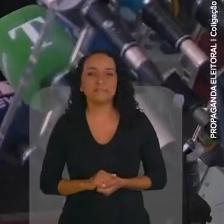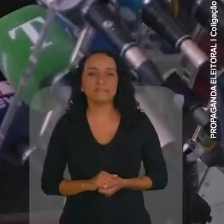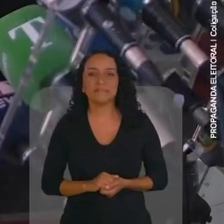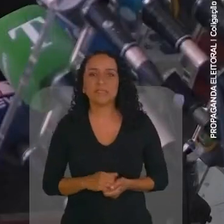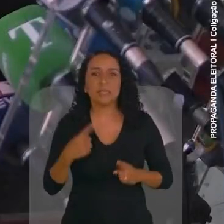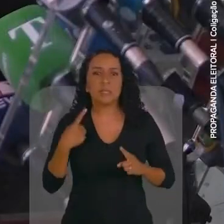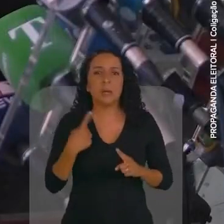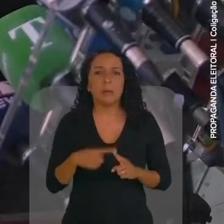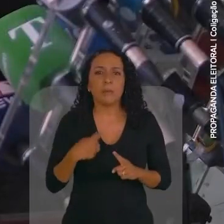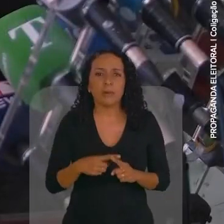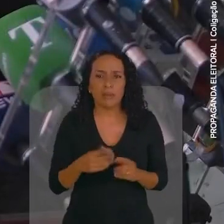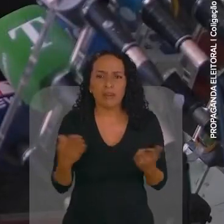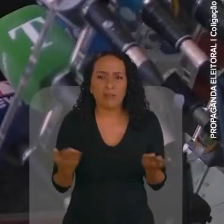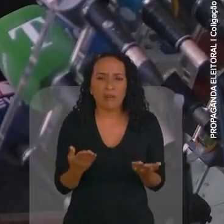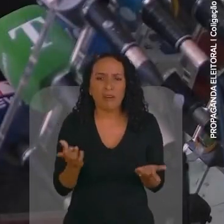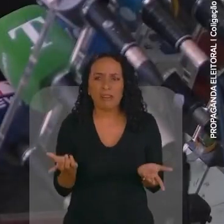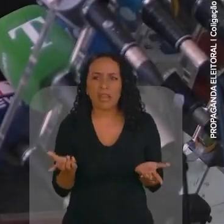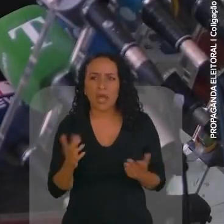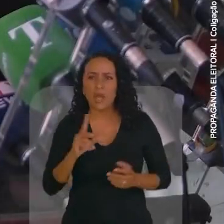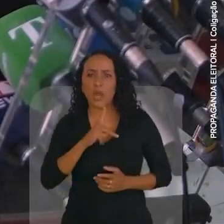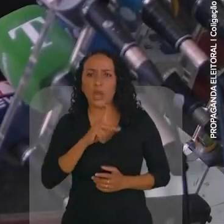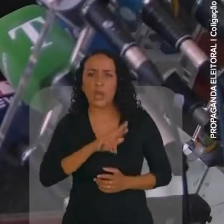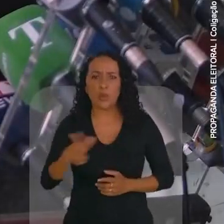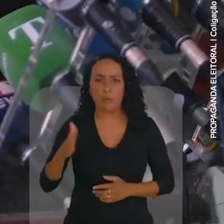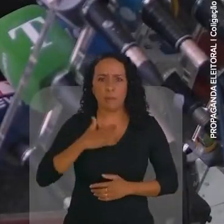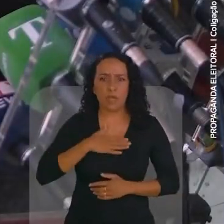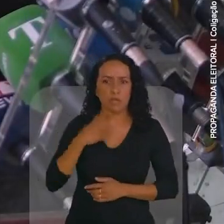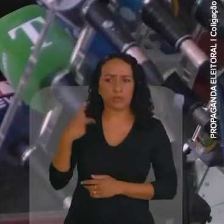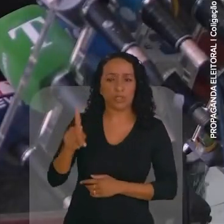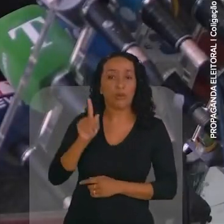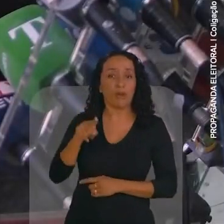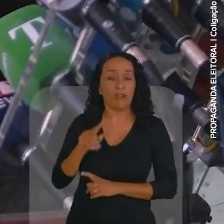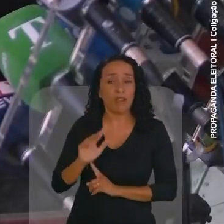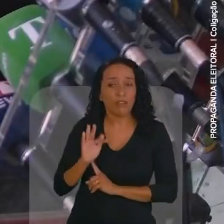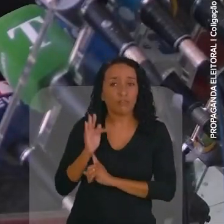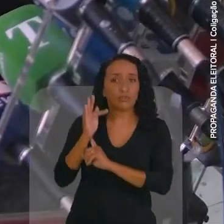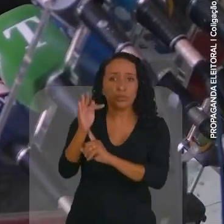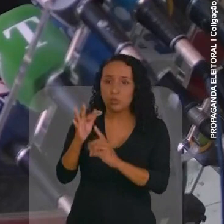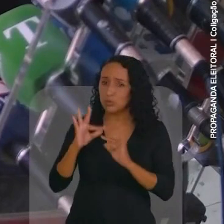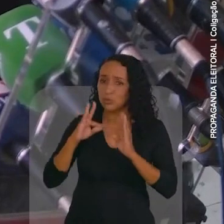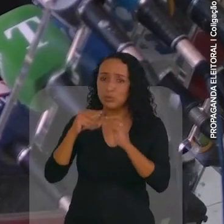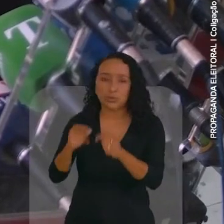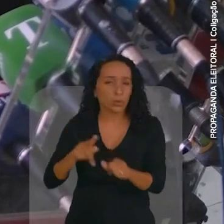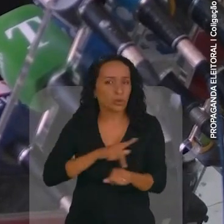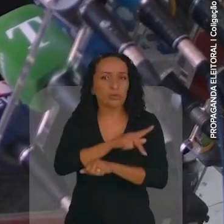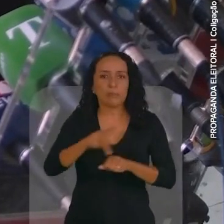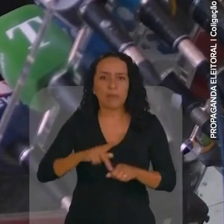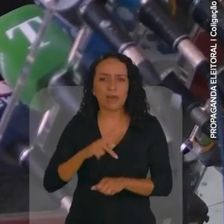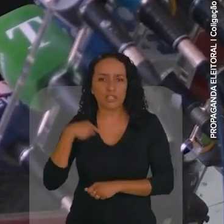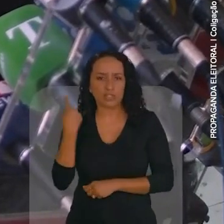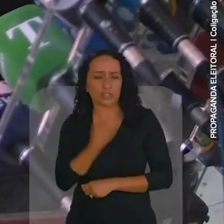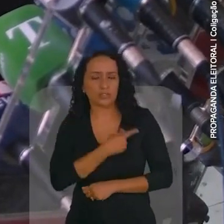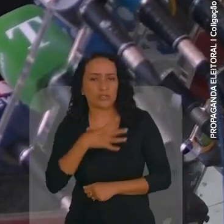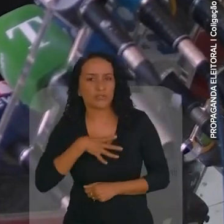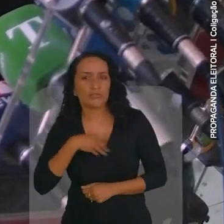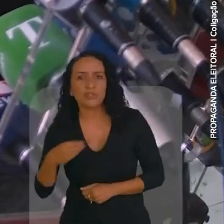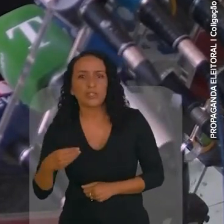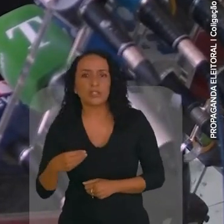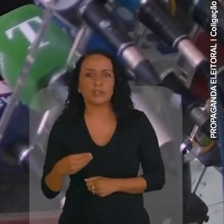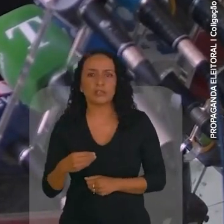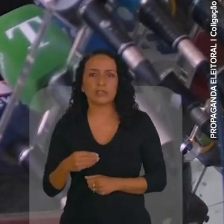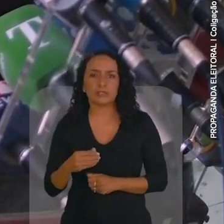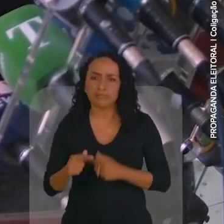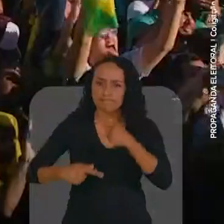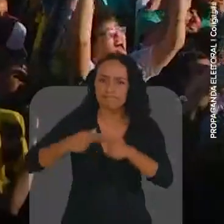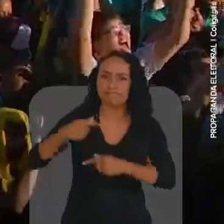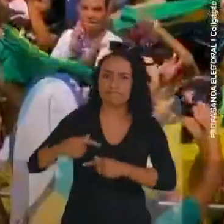Porque o que está em jogo não é o meu ou o seu, mas o futuro de toda a nação, o futuro dos nossos filhos, o futuro da